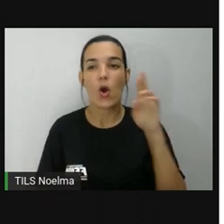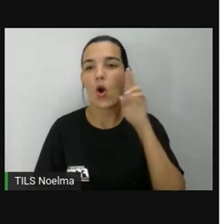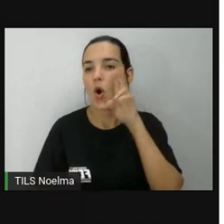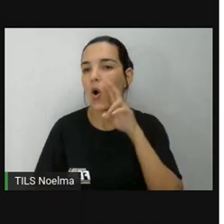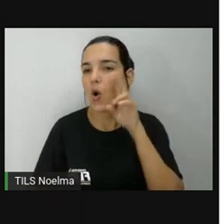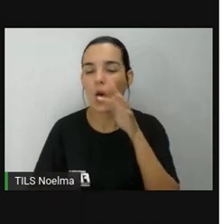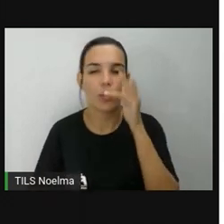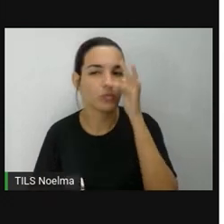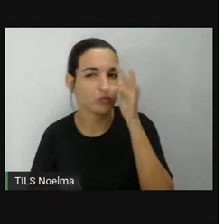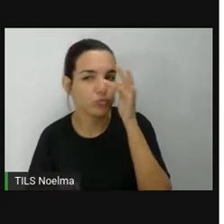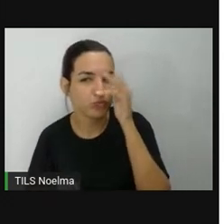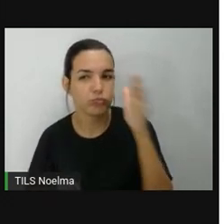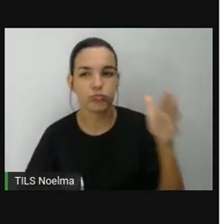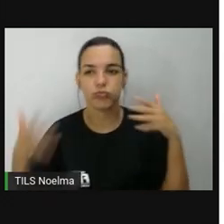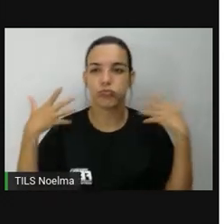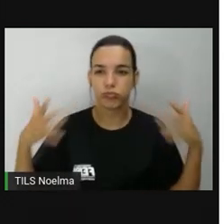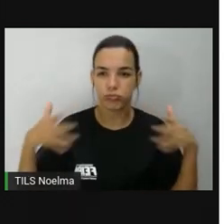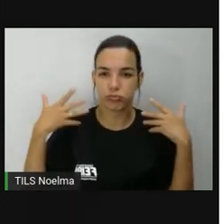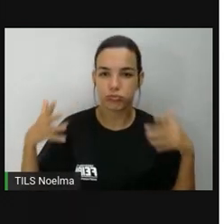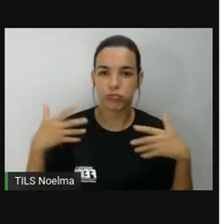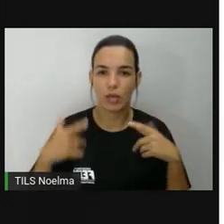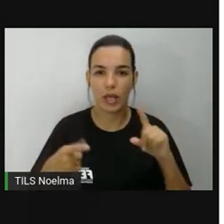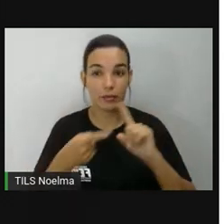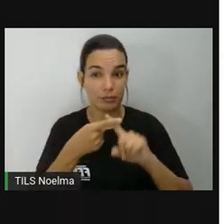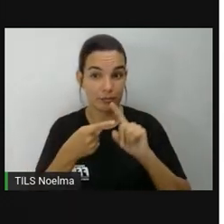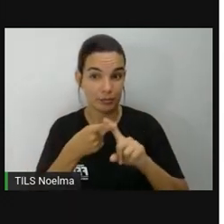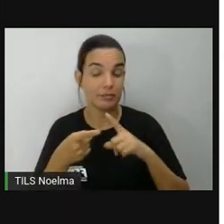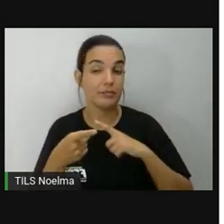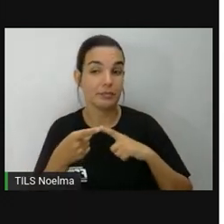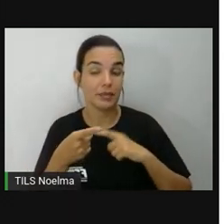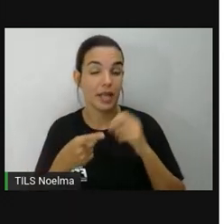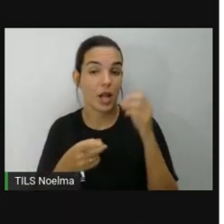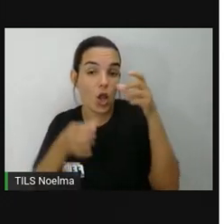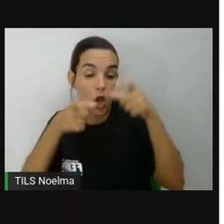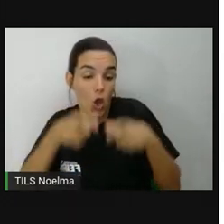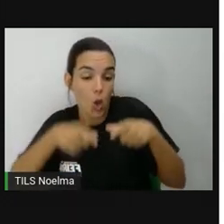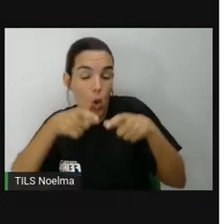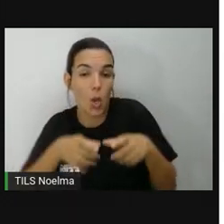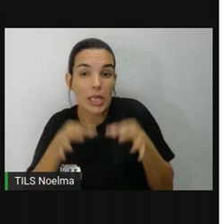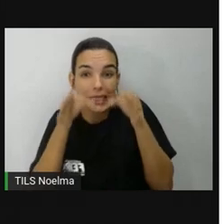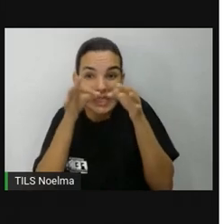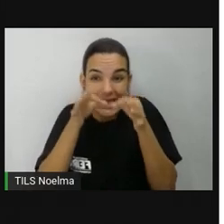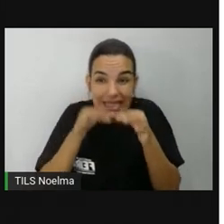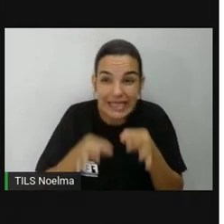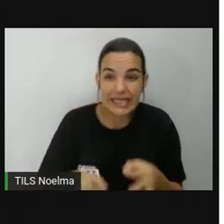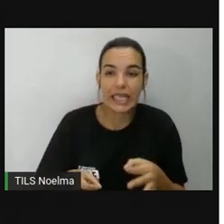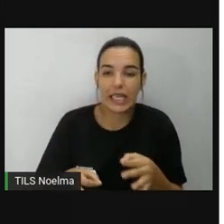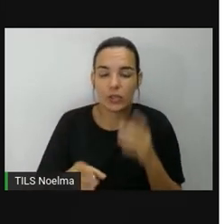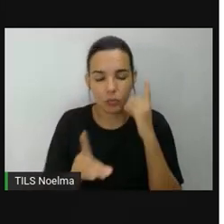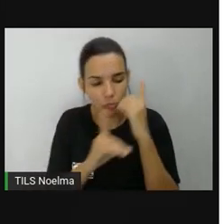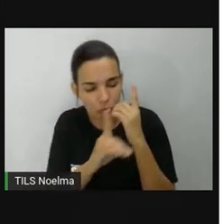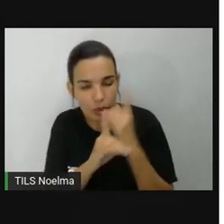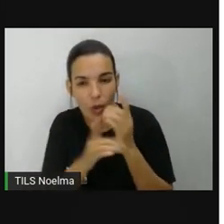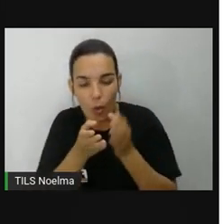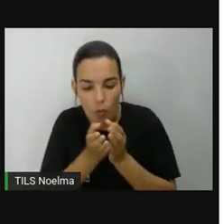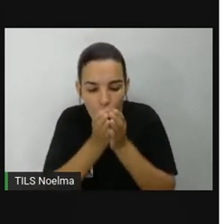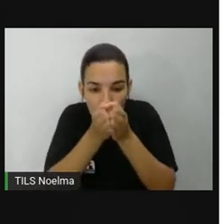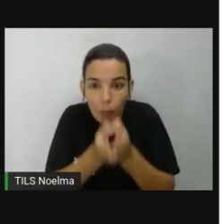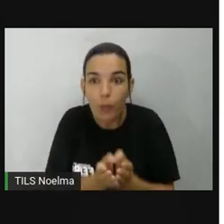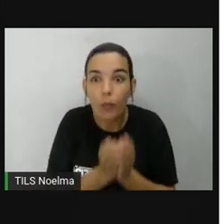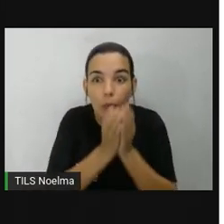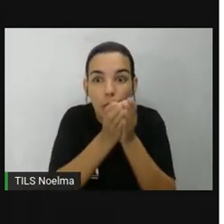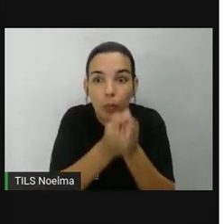outros pontos, os subcolaterais, para uma localização mais precisa ainda, que ajuda principalmente na orientação de